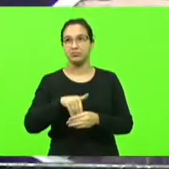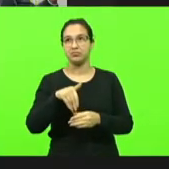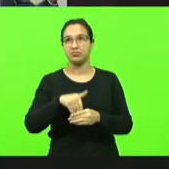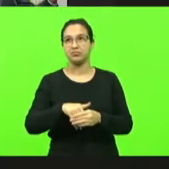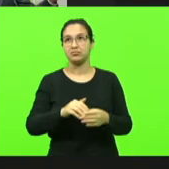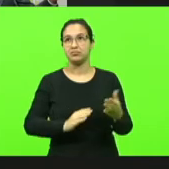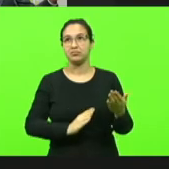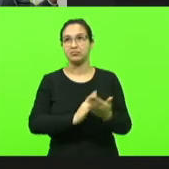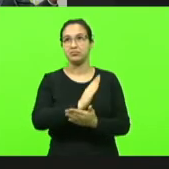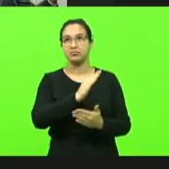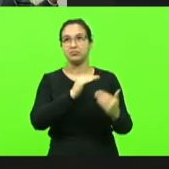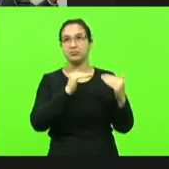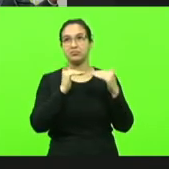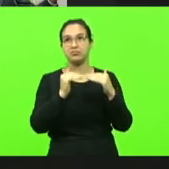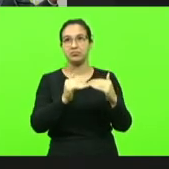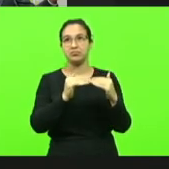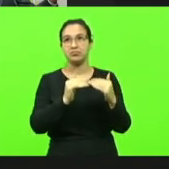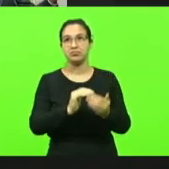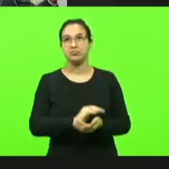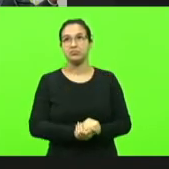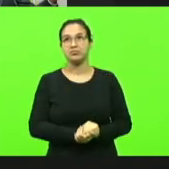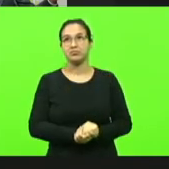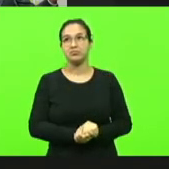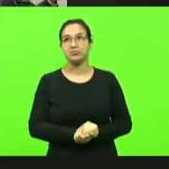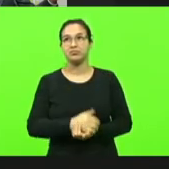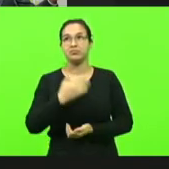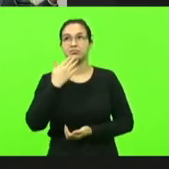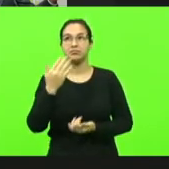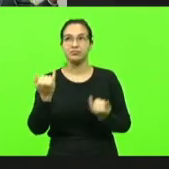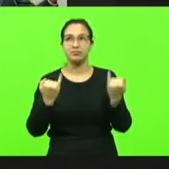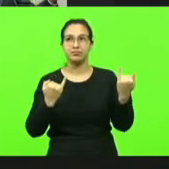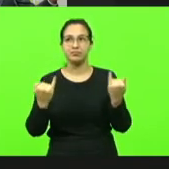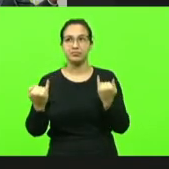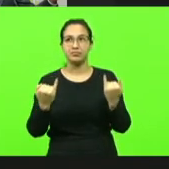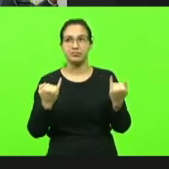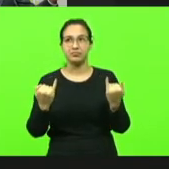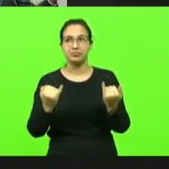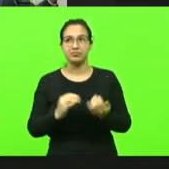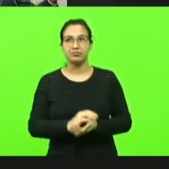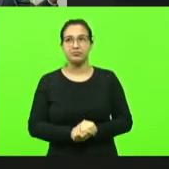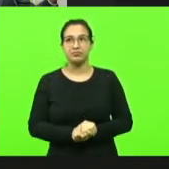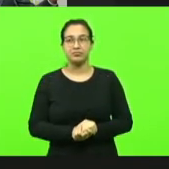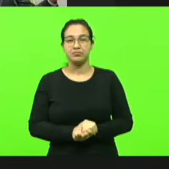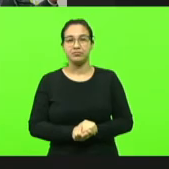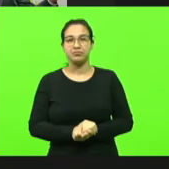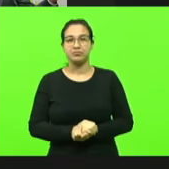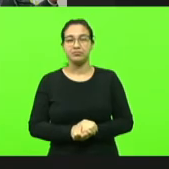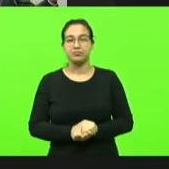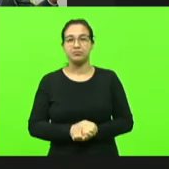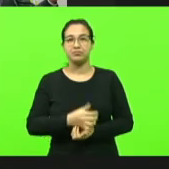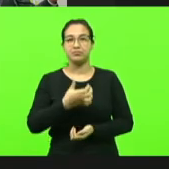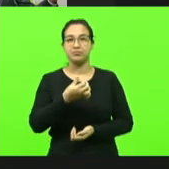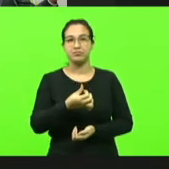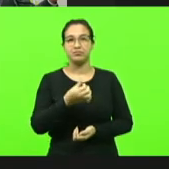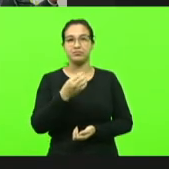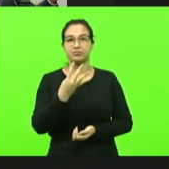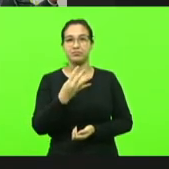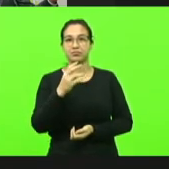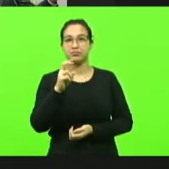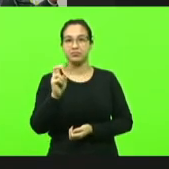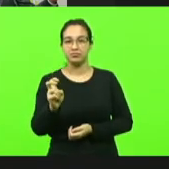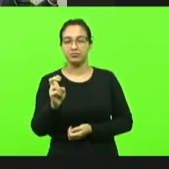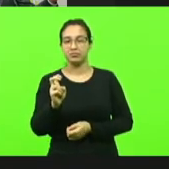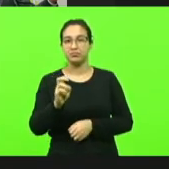aprovado por unanimidade pedidos de informação pedido de informação 645